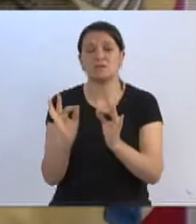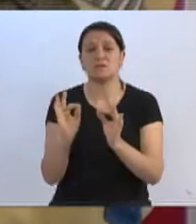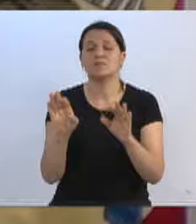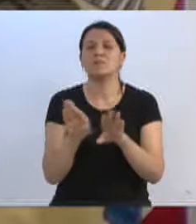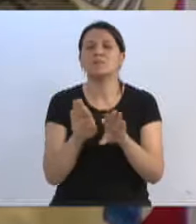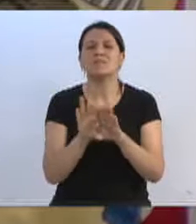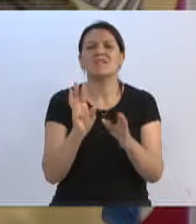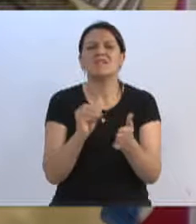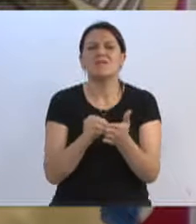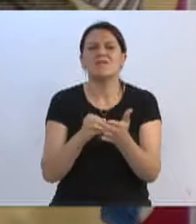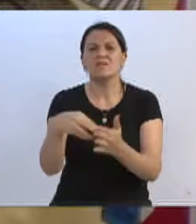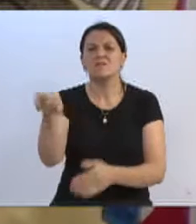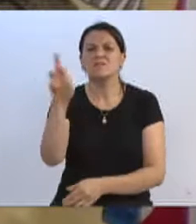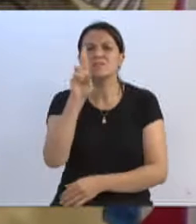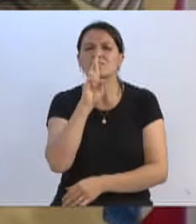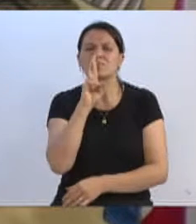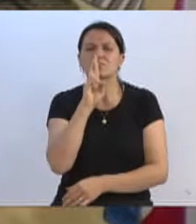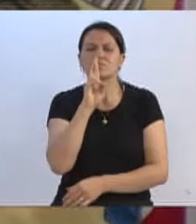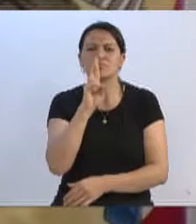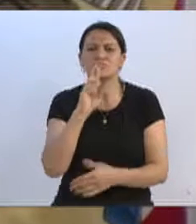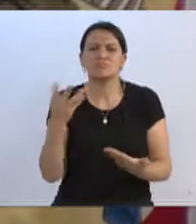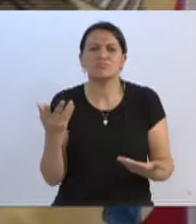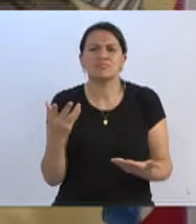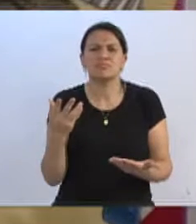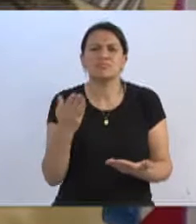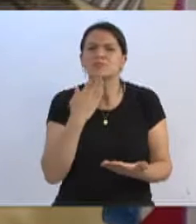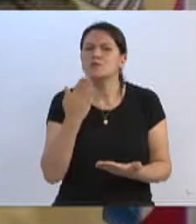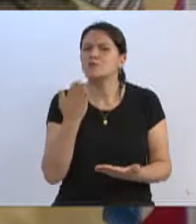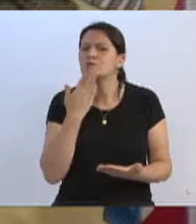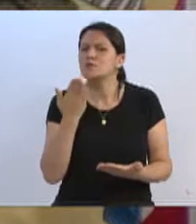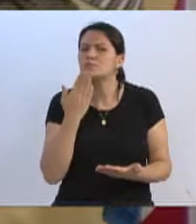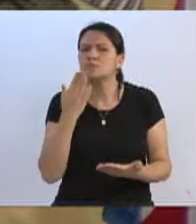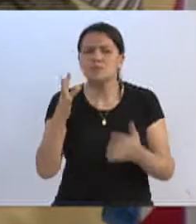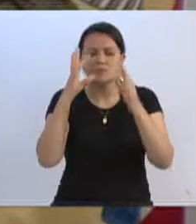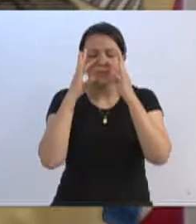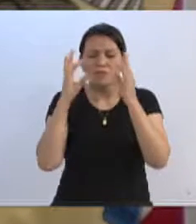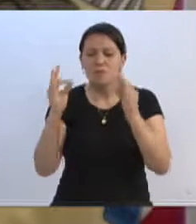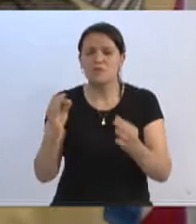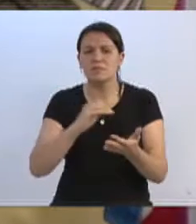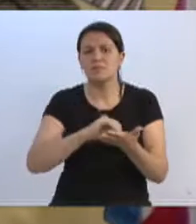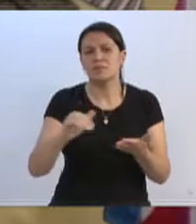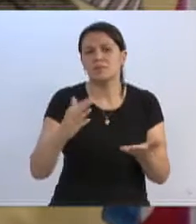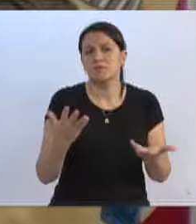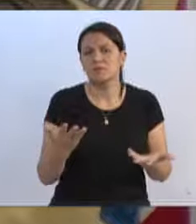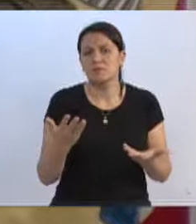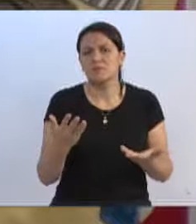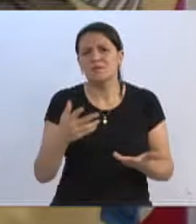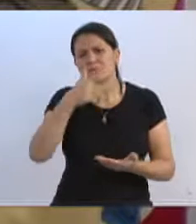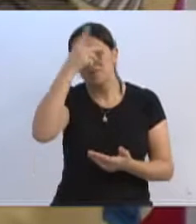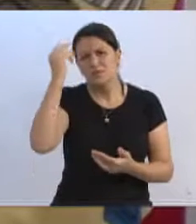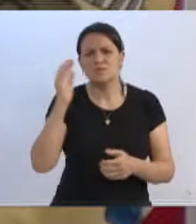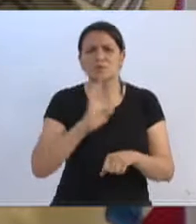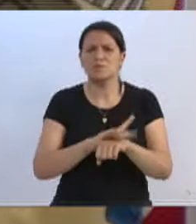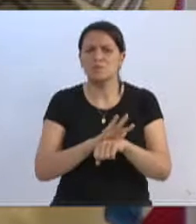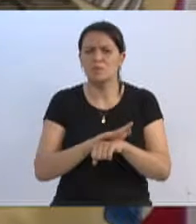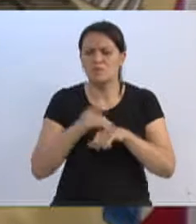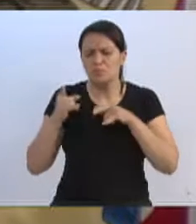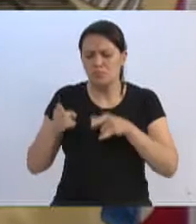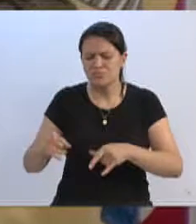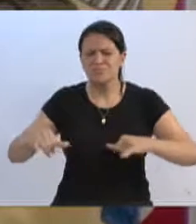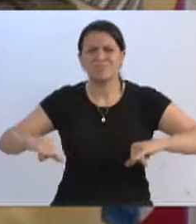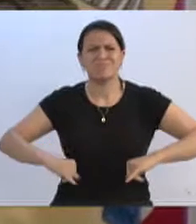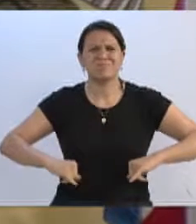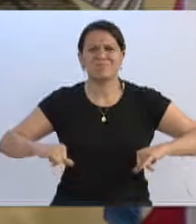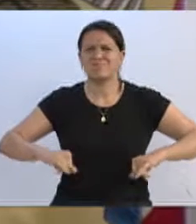falta de devolutiva positiva que o nosso gabinete tem tido de algumas demandas que temos solicitado atenção por parte da Secretaria. de pessoas doentes, acamadas, sofrendo com dor,